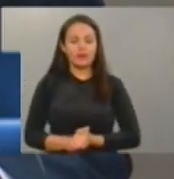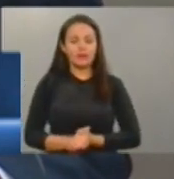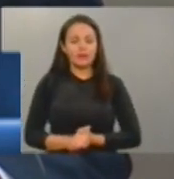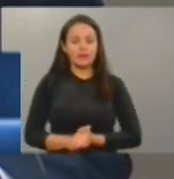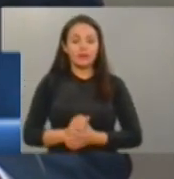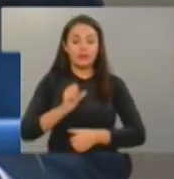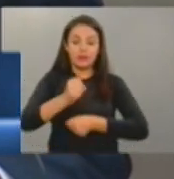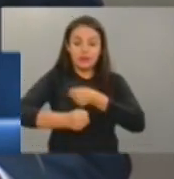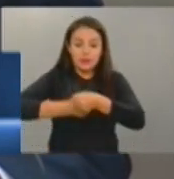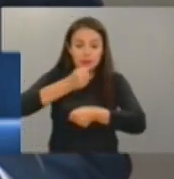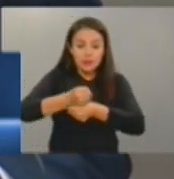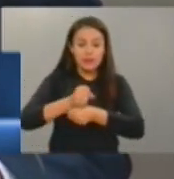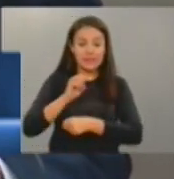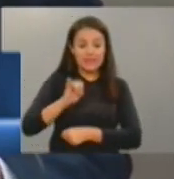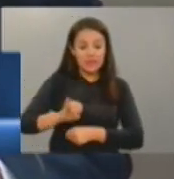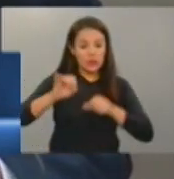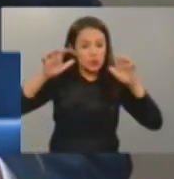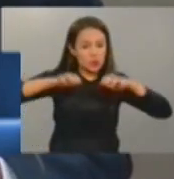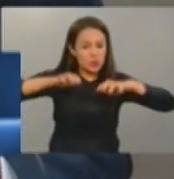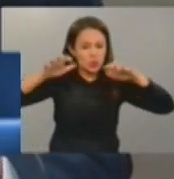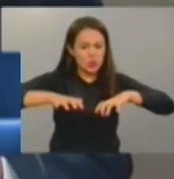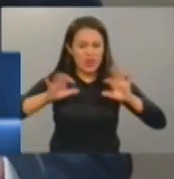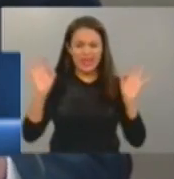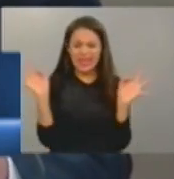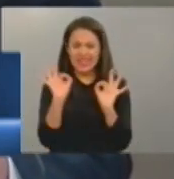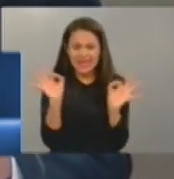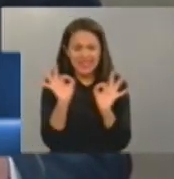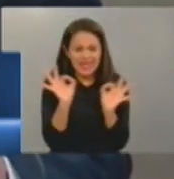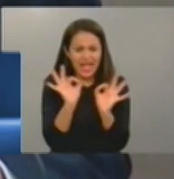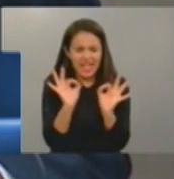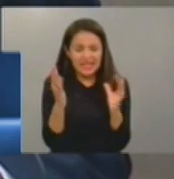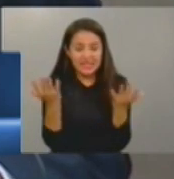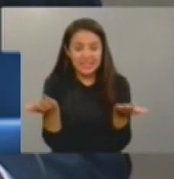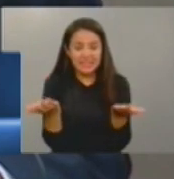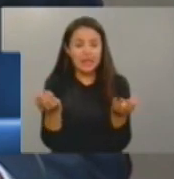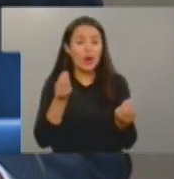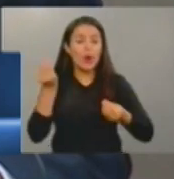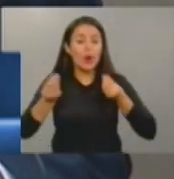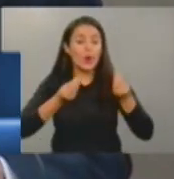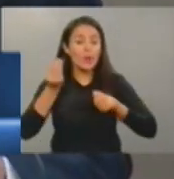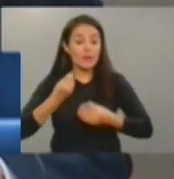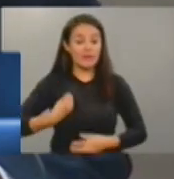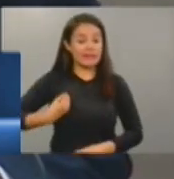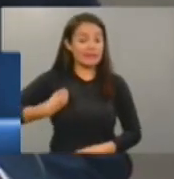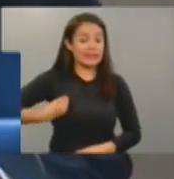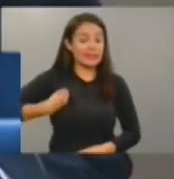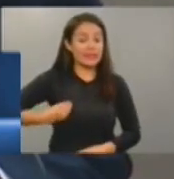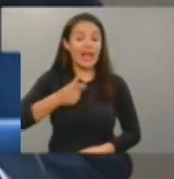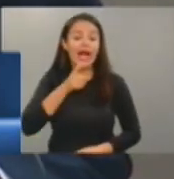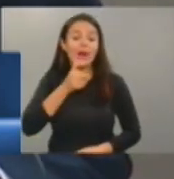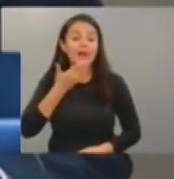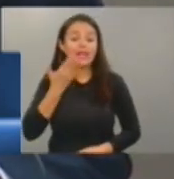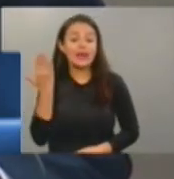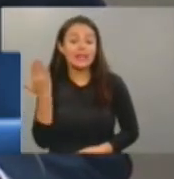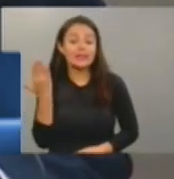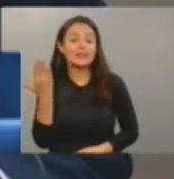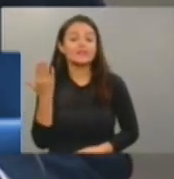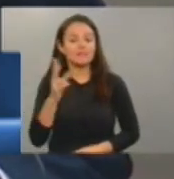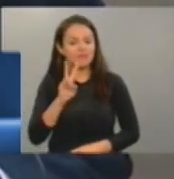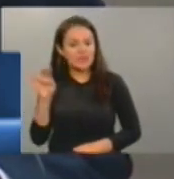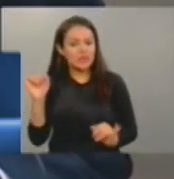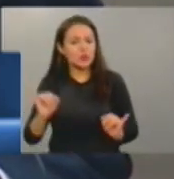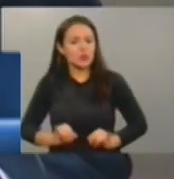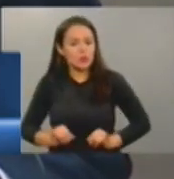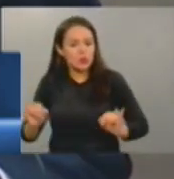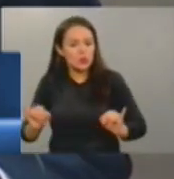coisas realmente não tiverem, se realmente não tiver uma boa chuva no nosso estado, para acumular